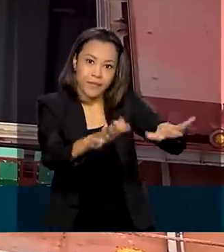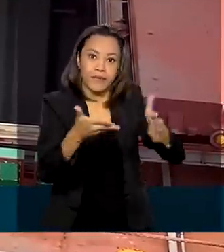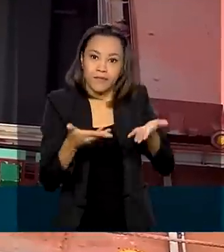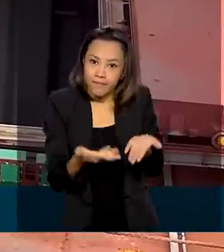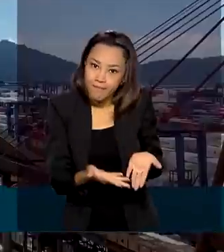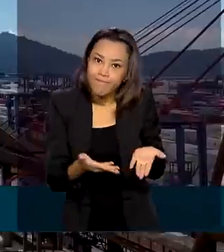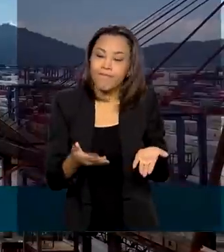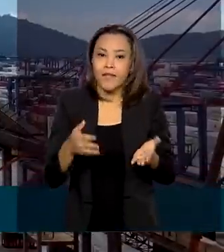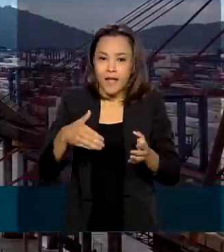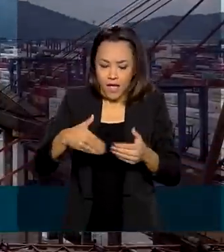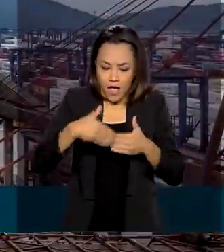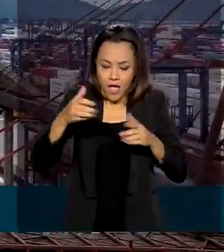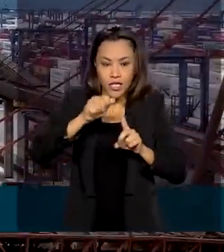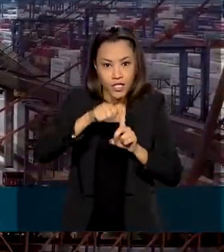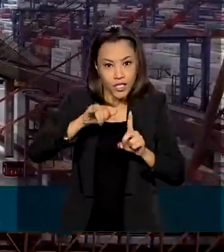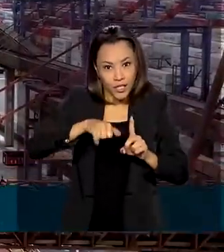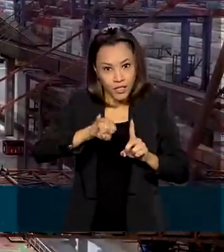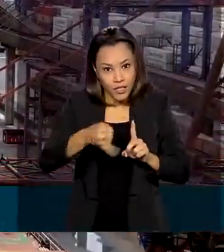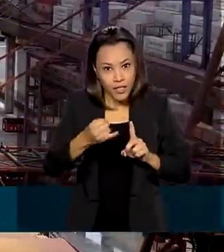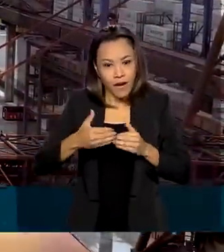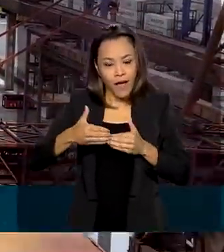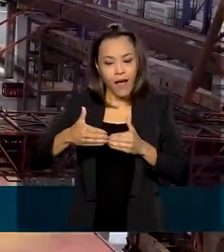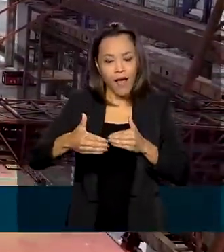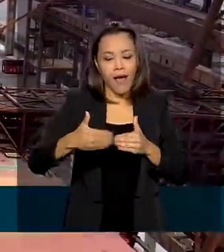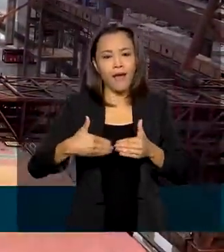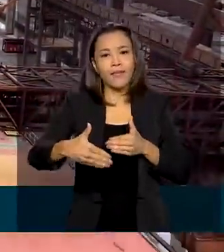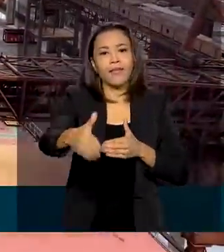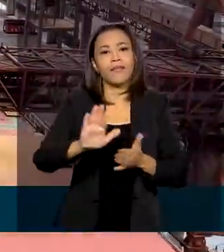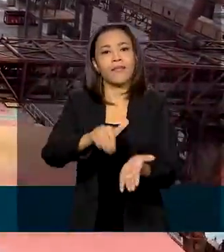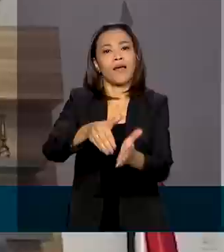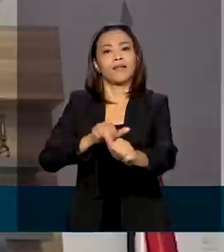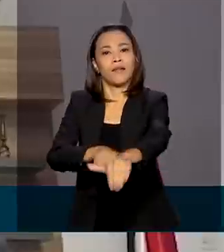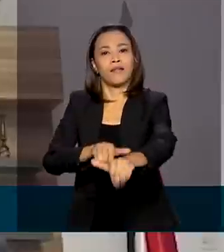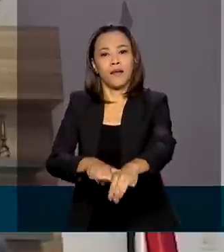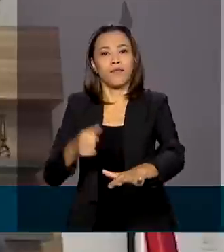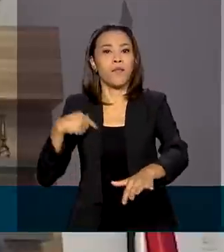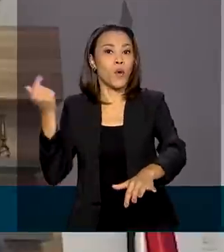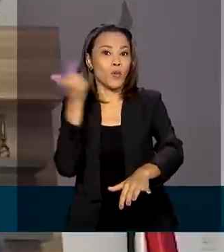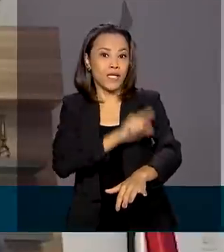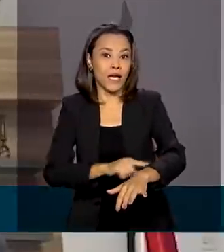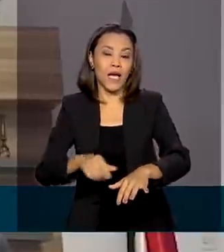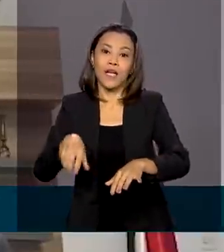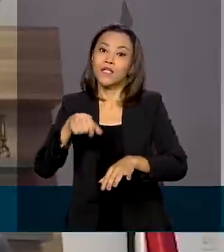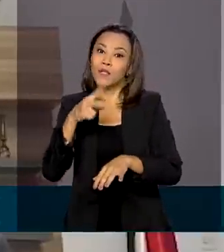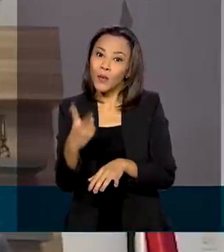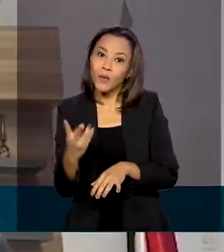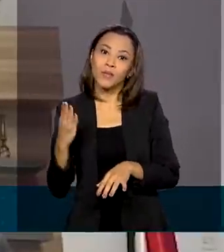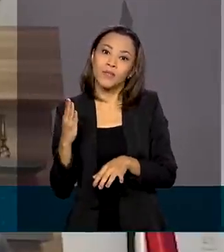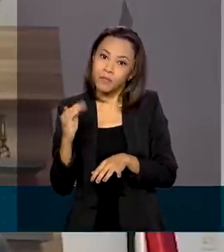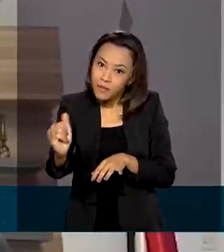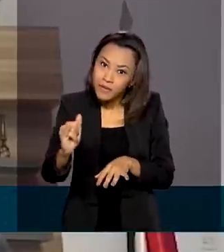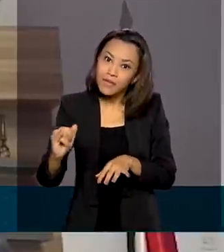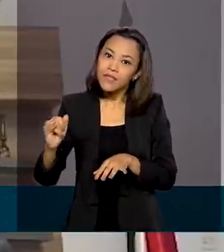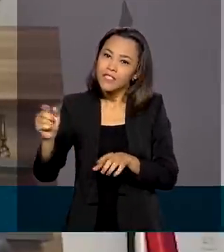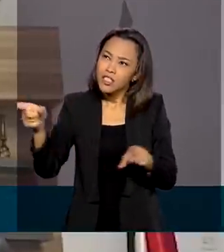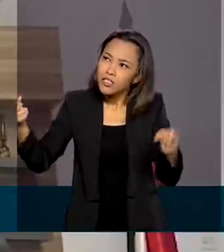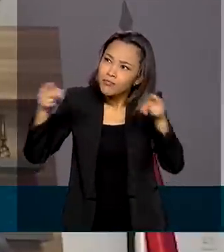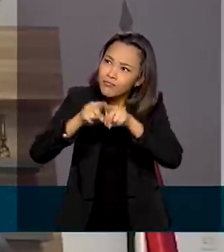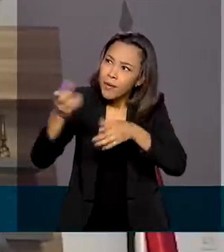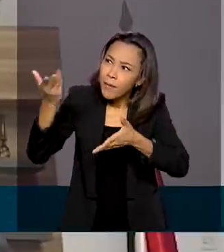de janeiro até setembro, alcançamos 12 bilhões de intercâmbio